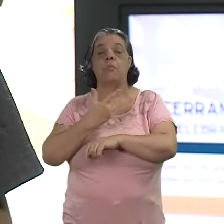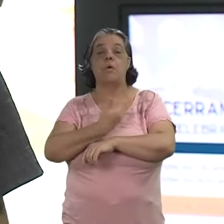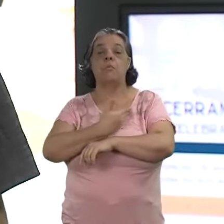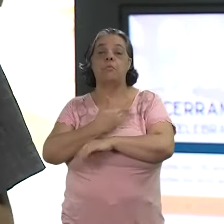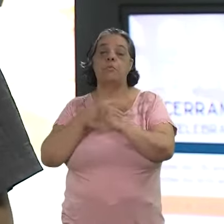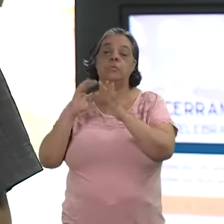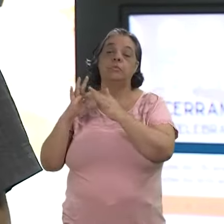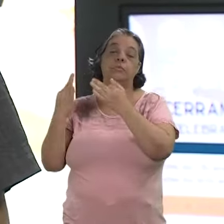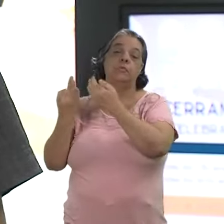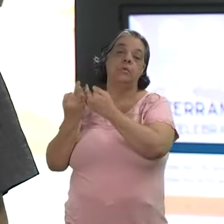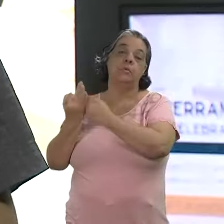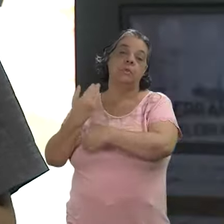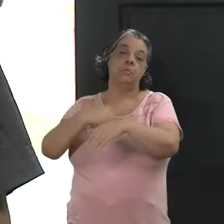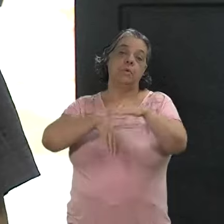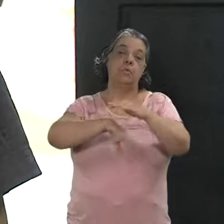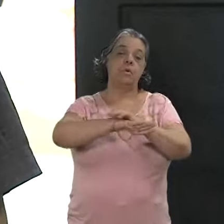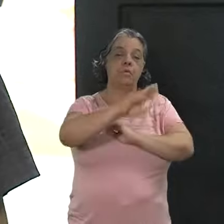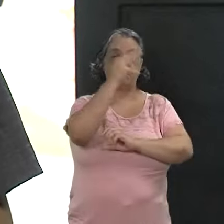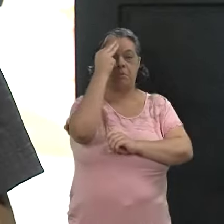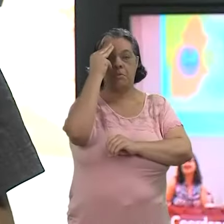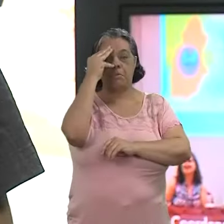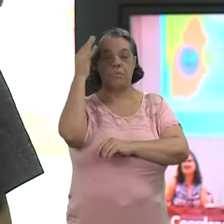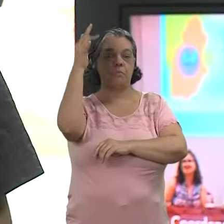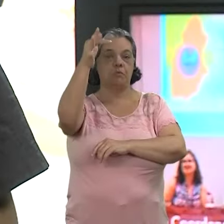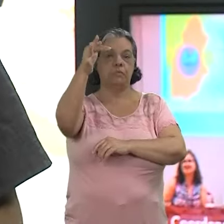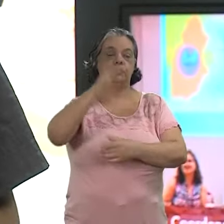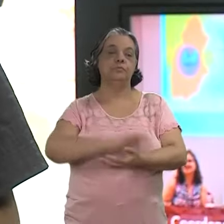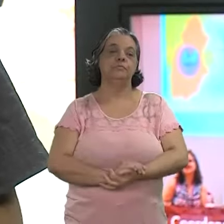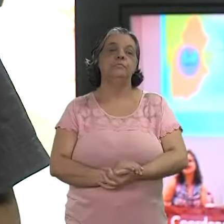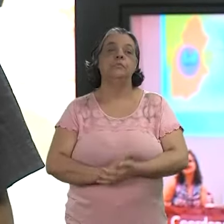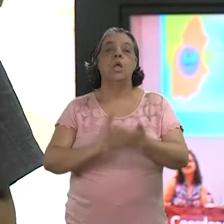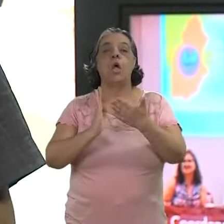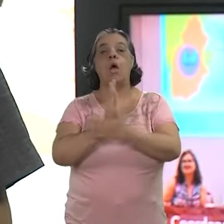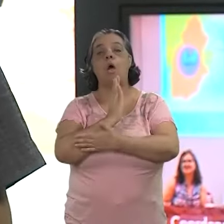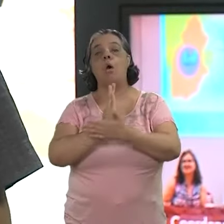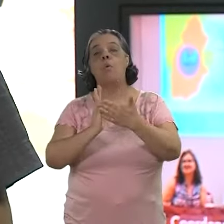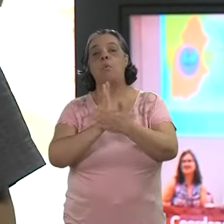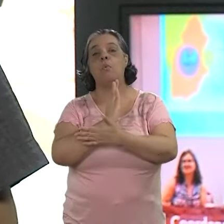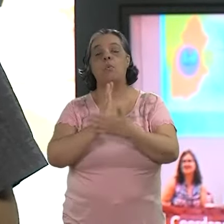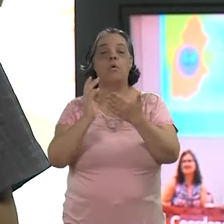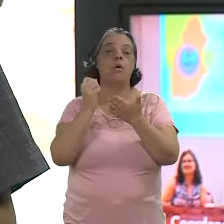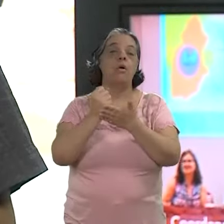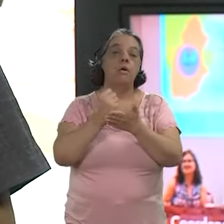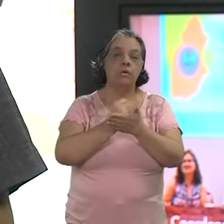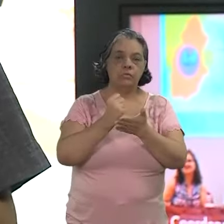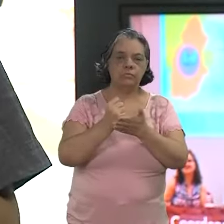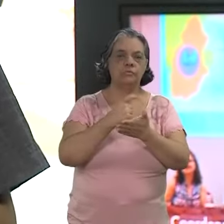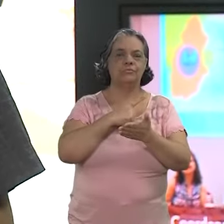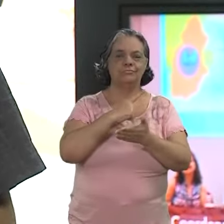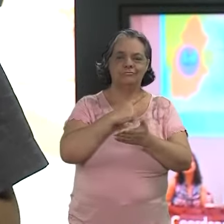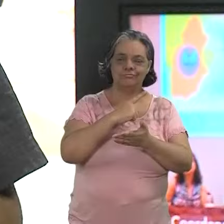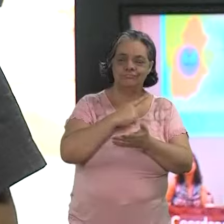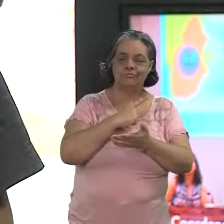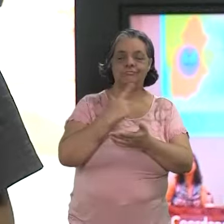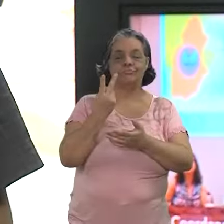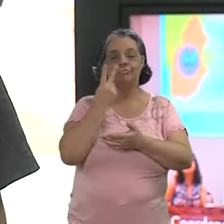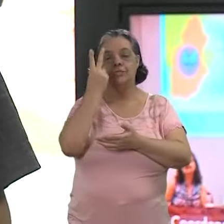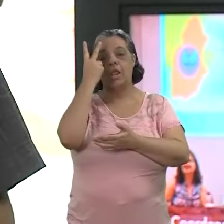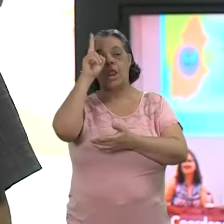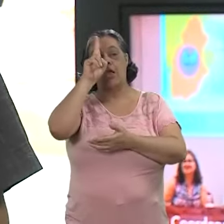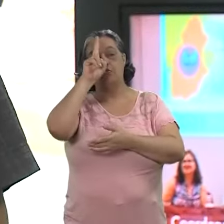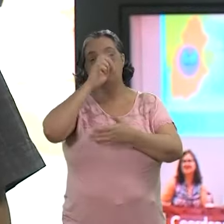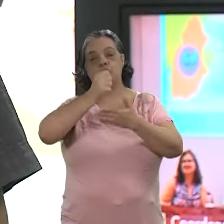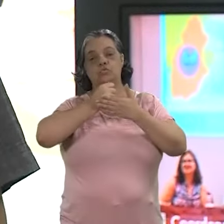com amigos e familiares, além de guardá-las como memória para o futuro. Para alguns, esses registros têm um valor documental,